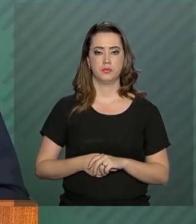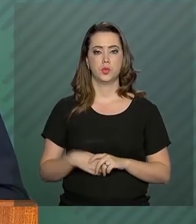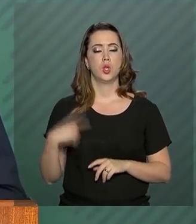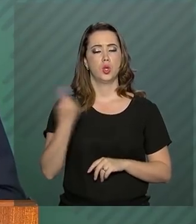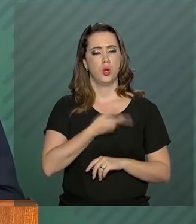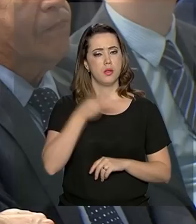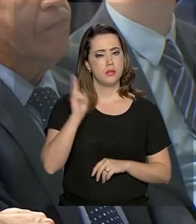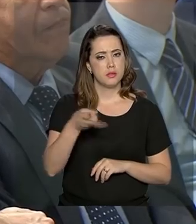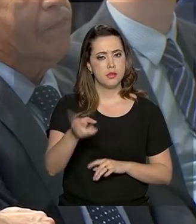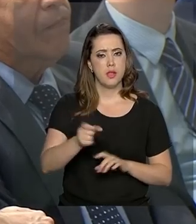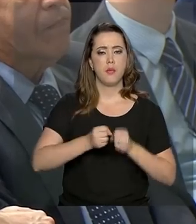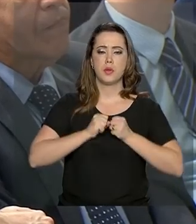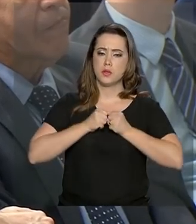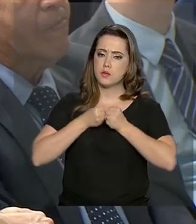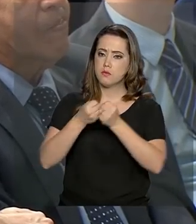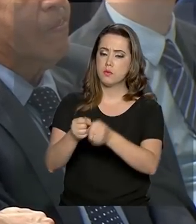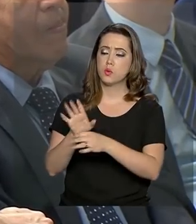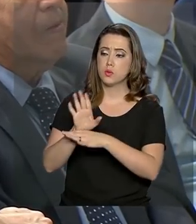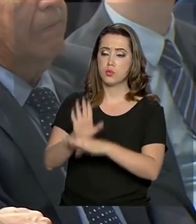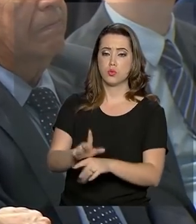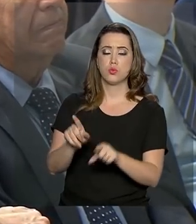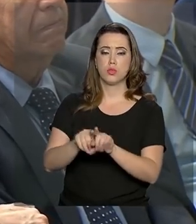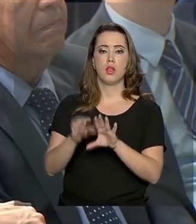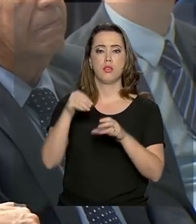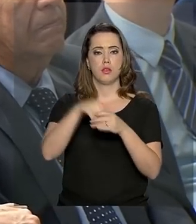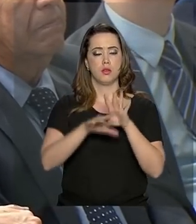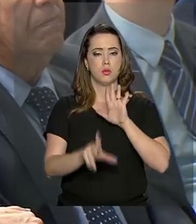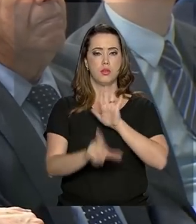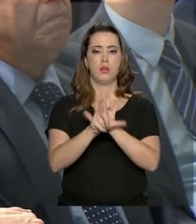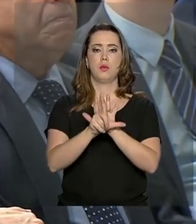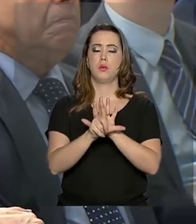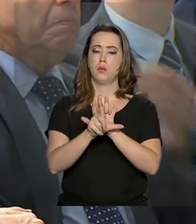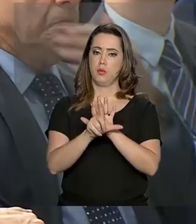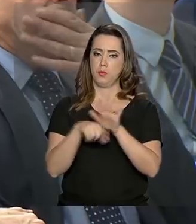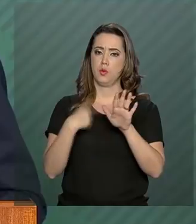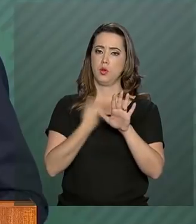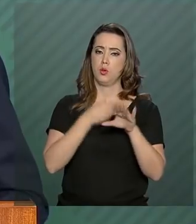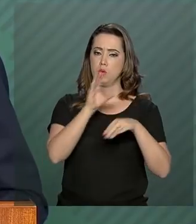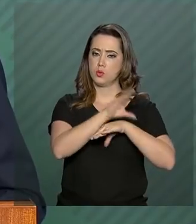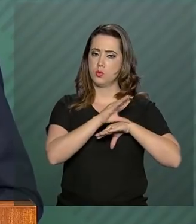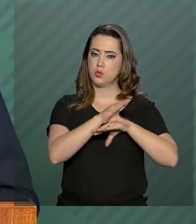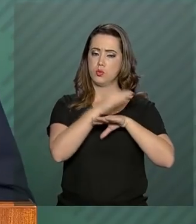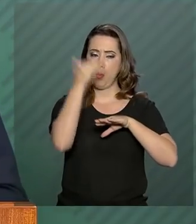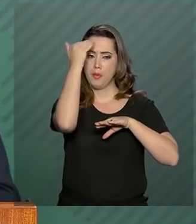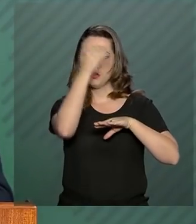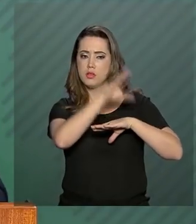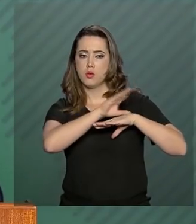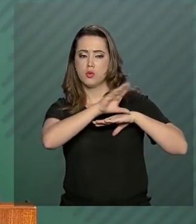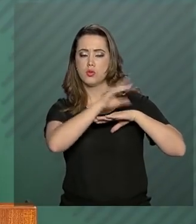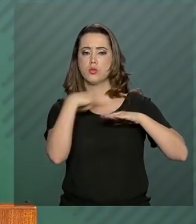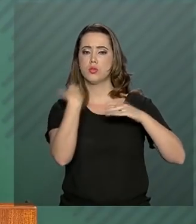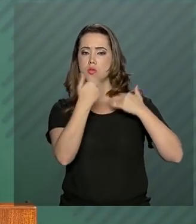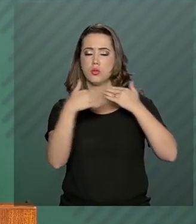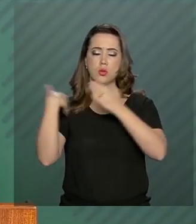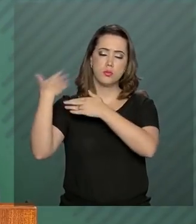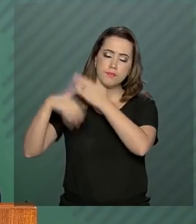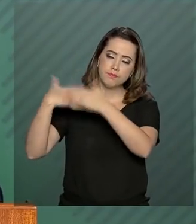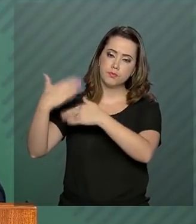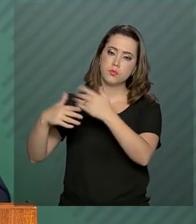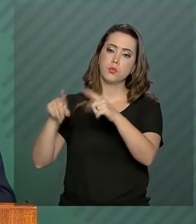pouparemos esforço dentro, obviamente, da legalidade, da nossa Constituição e de nossas tradições